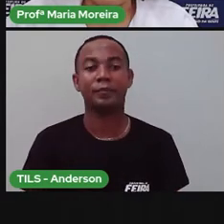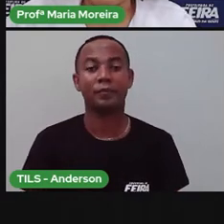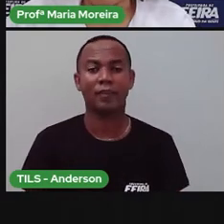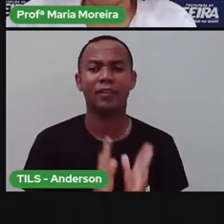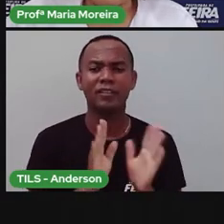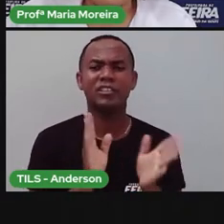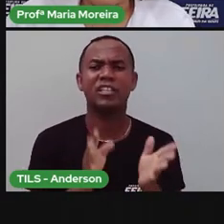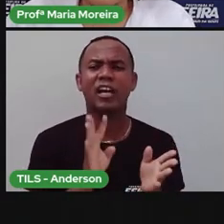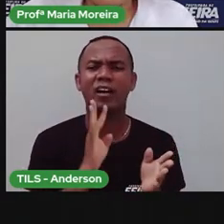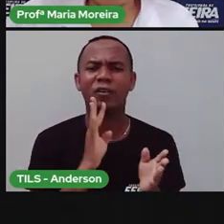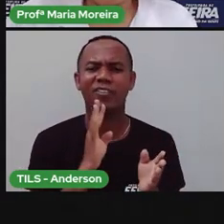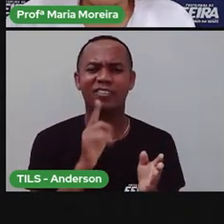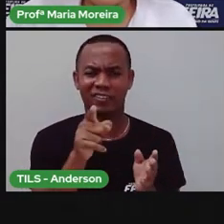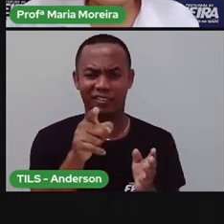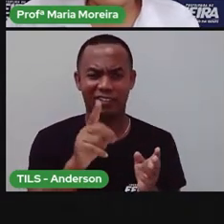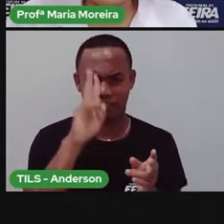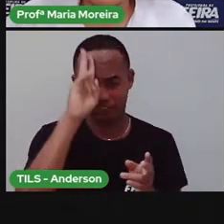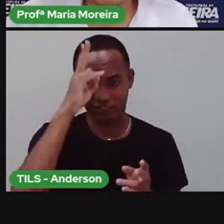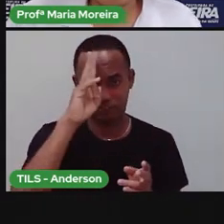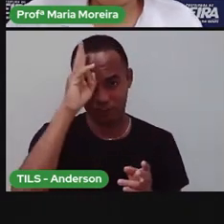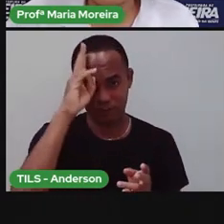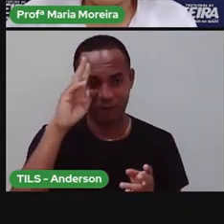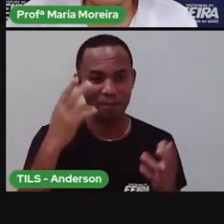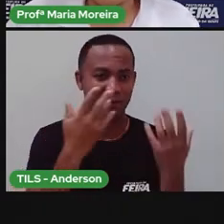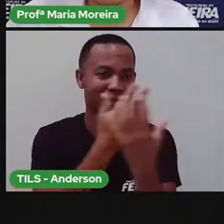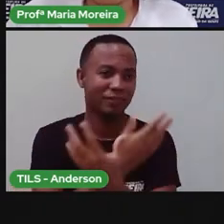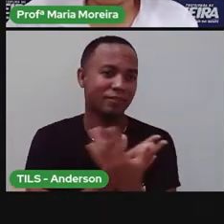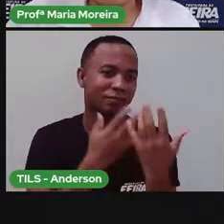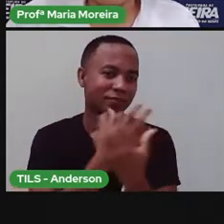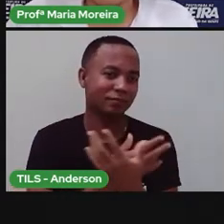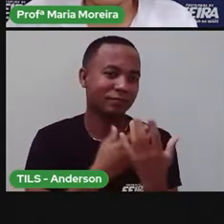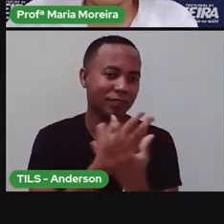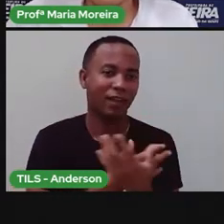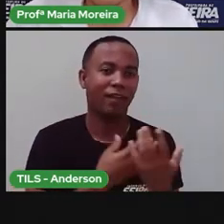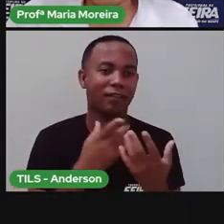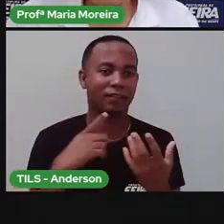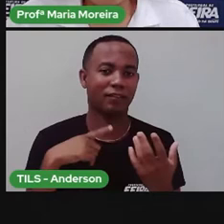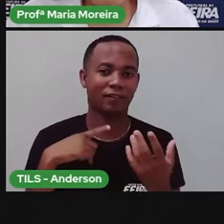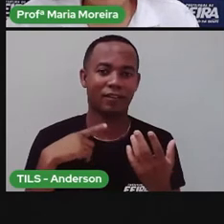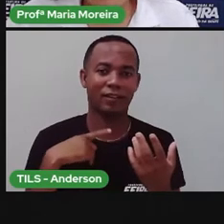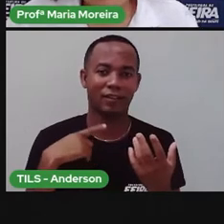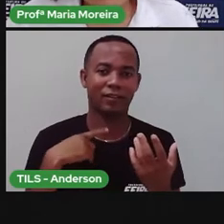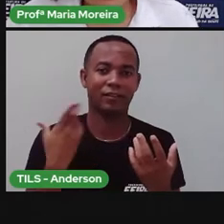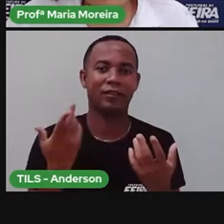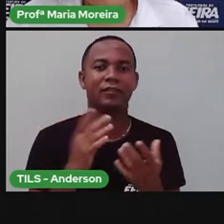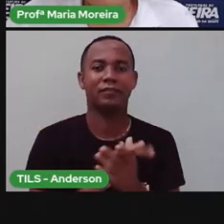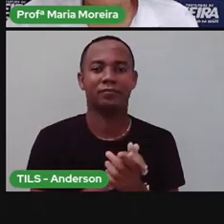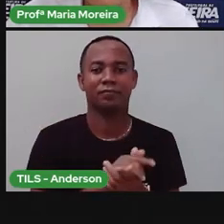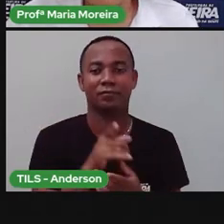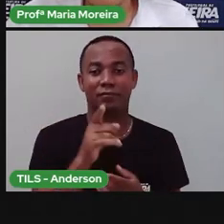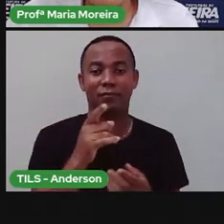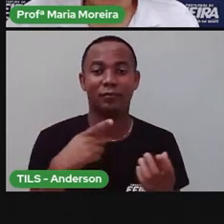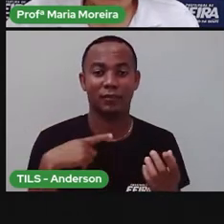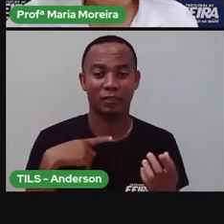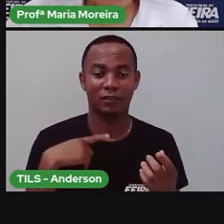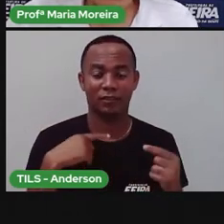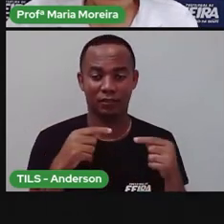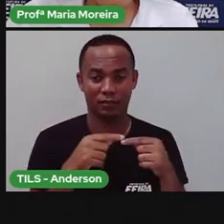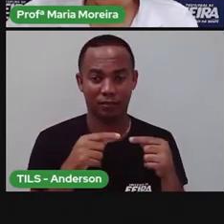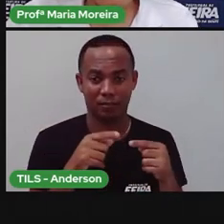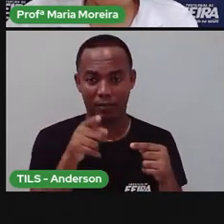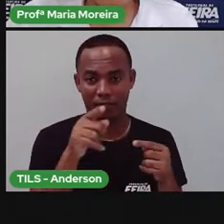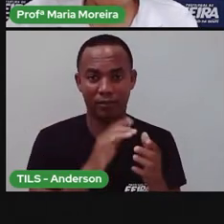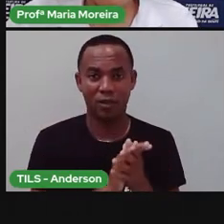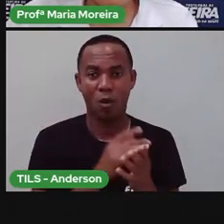música. Era uma casa muito engraçada. Não tinha teto, não tinha nada. Mas sabiam que